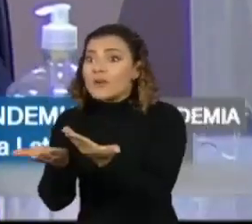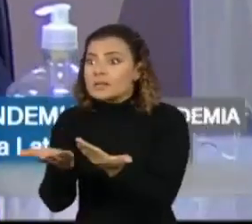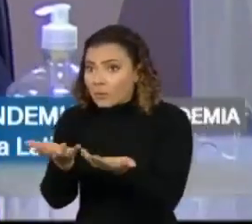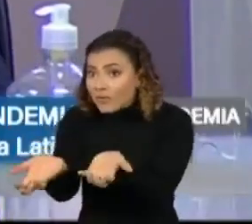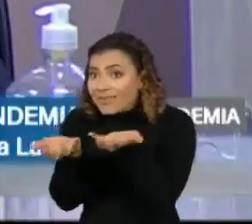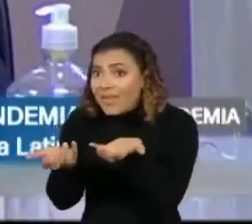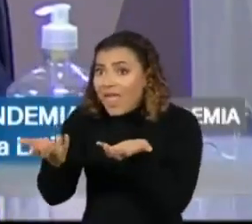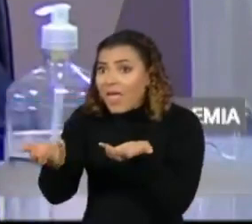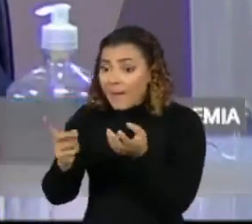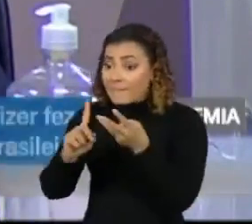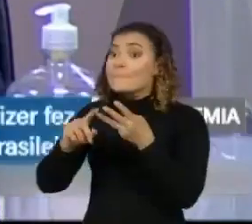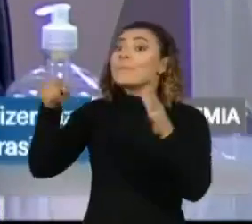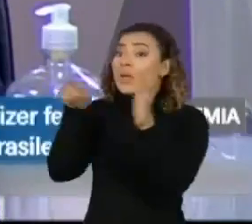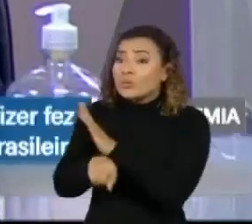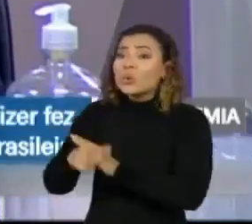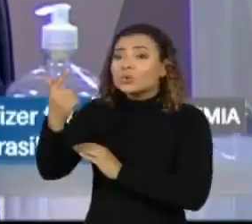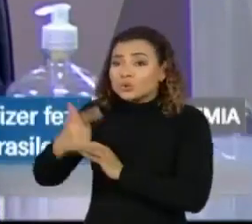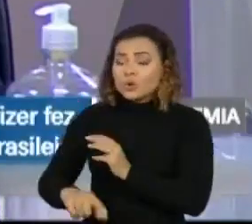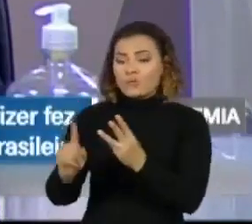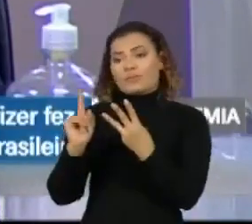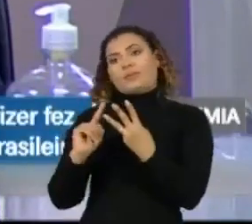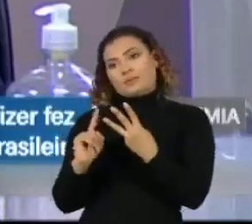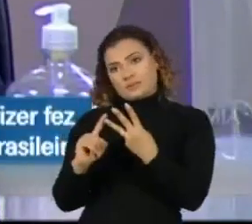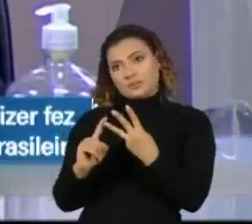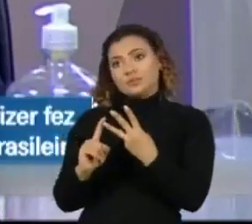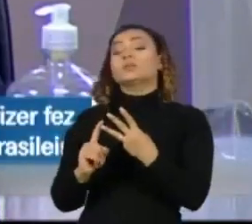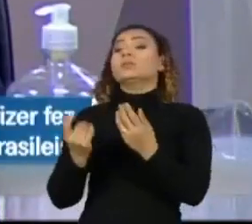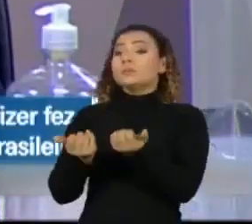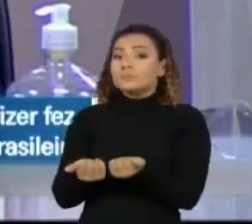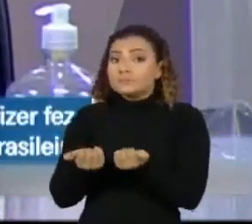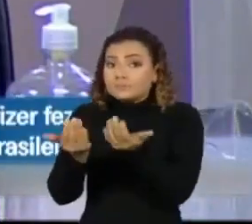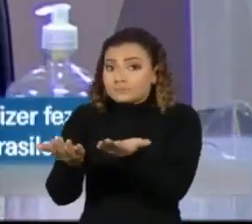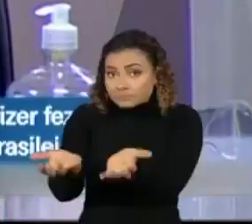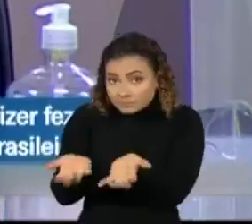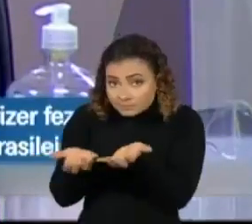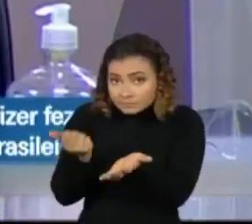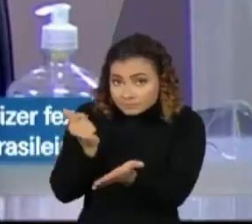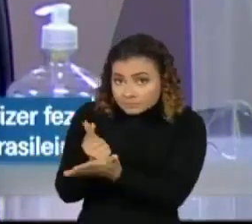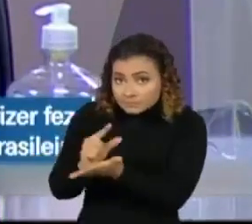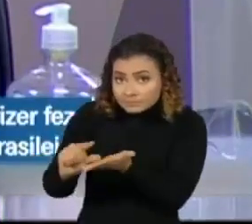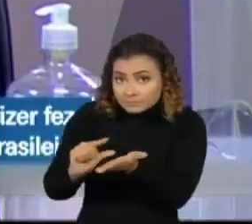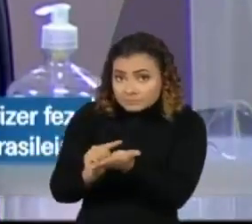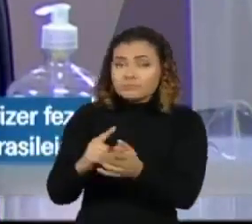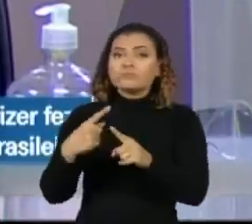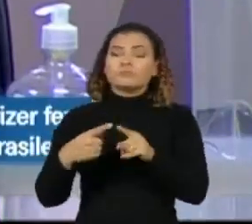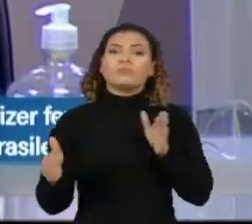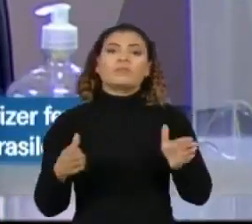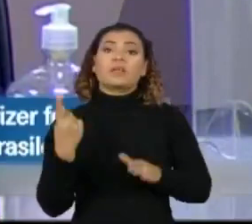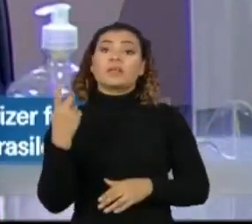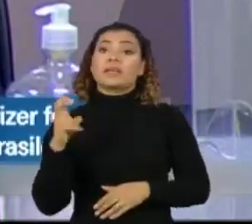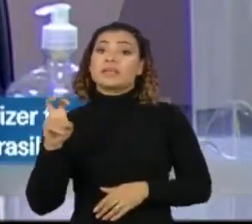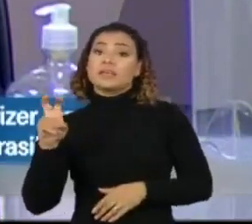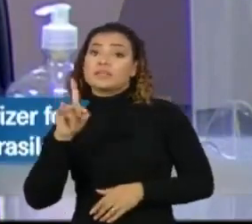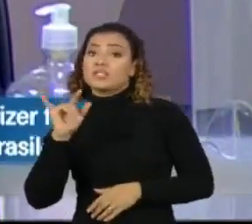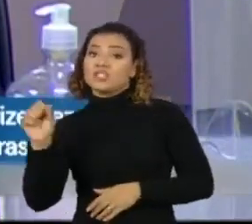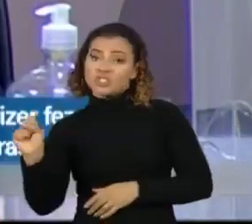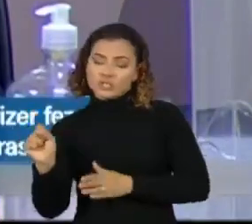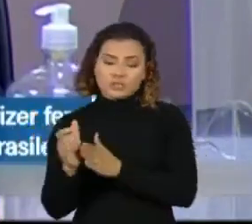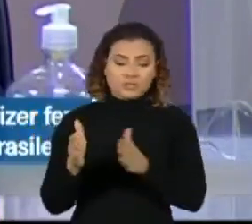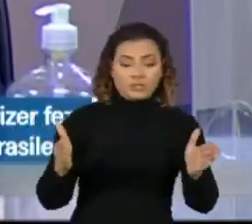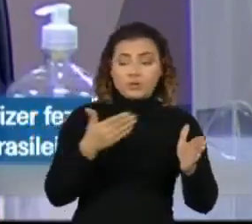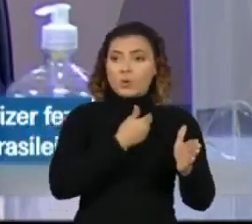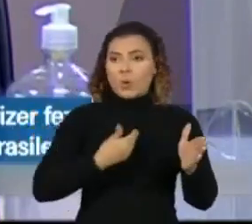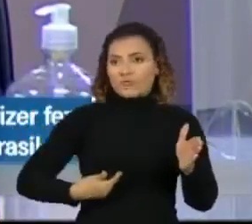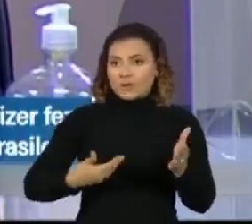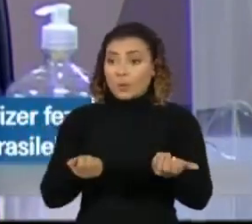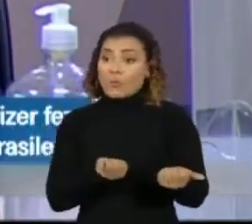vinculante e estávamos neste processo com todos os governos, tinha uma validez de 15 dias. O governo do Brasil